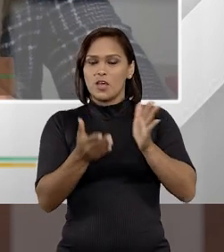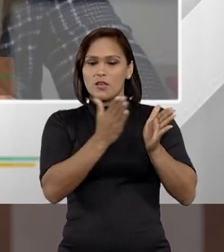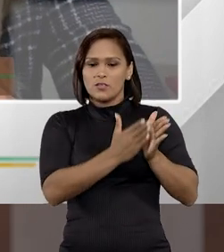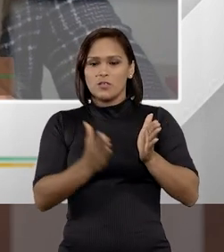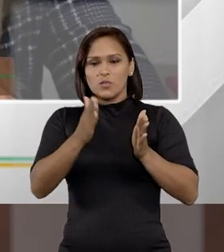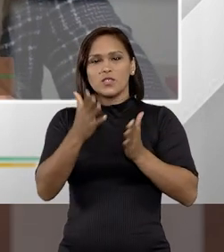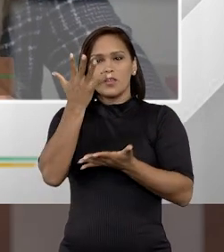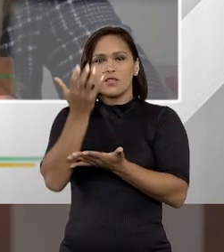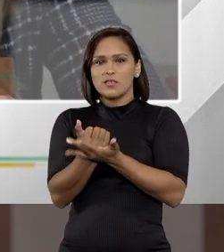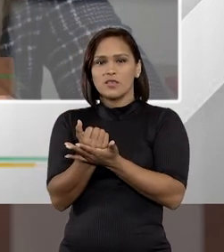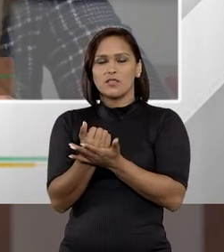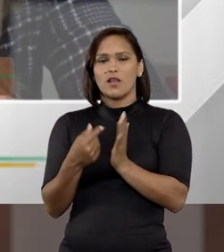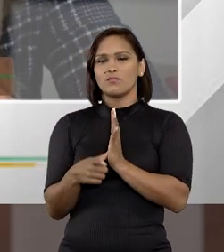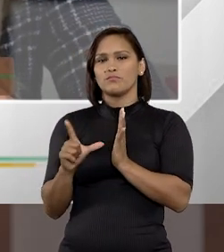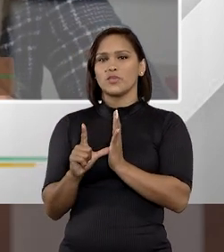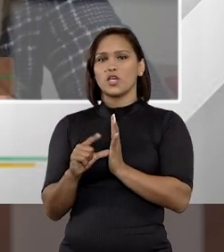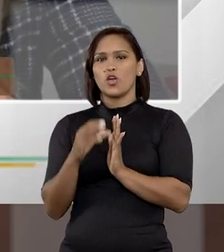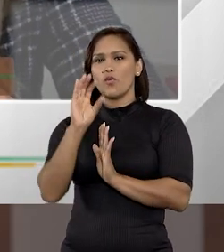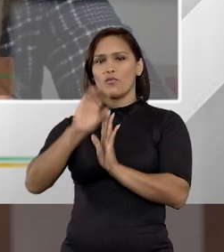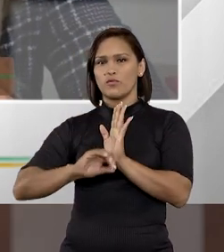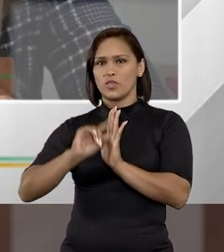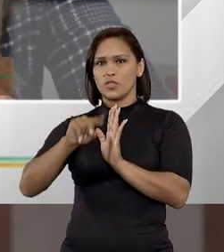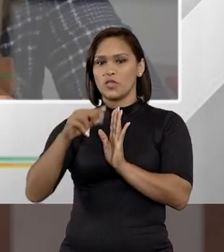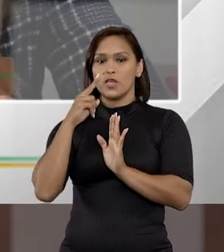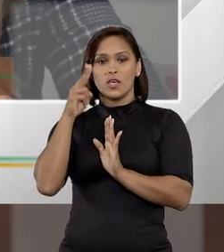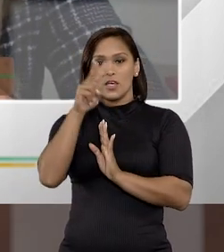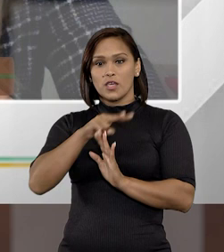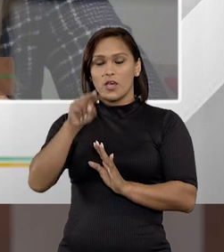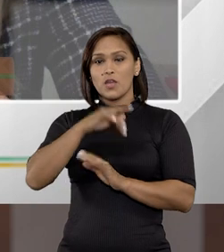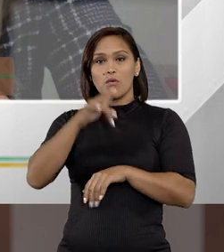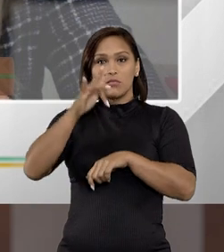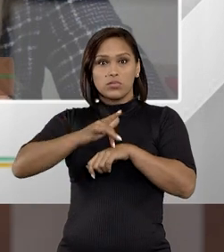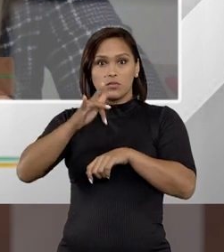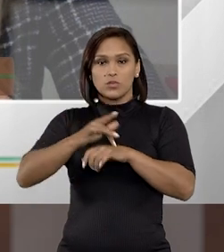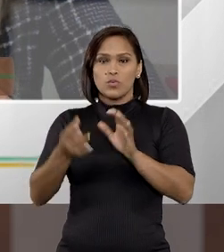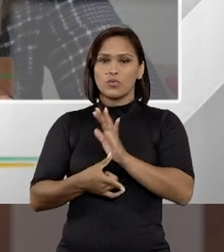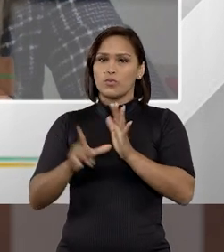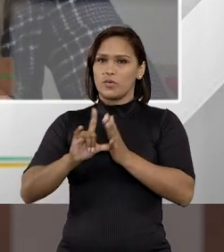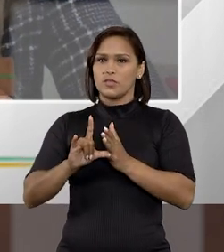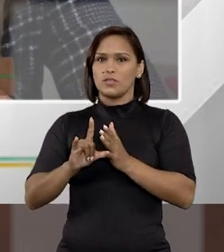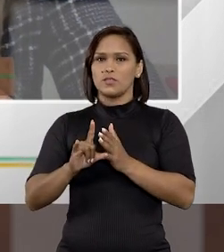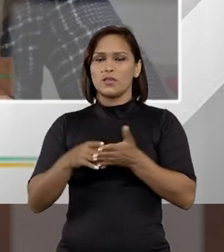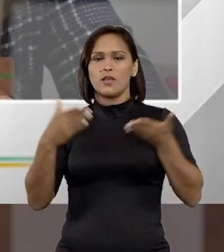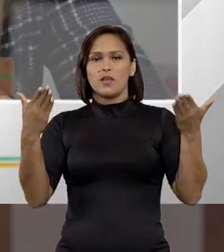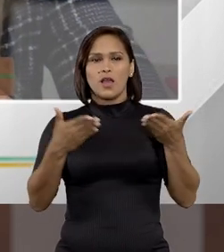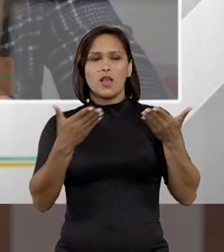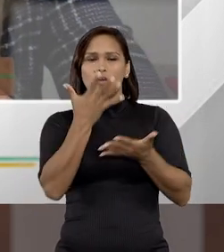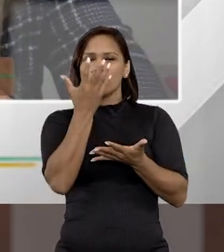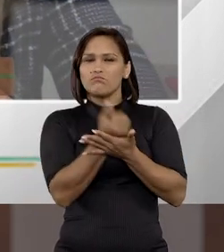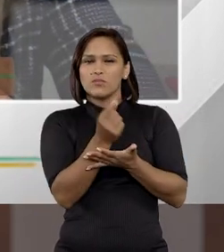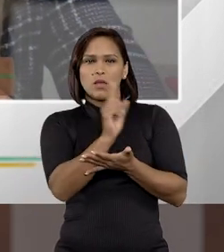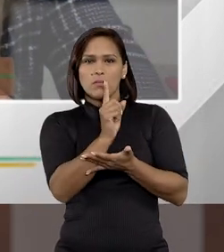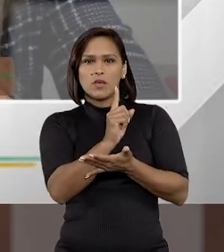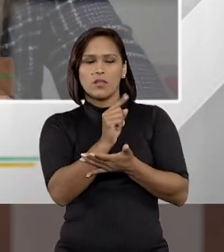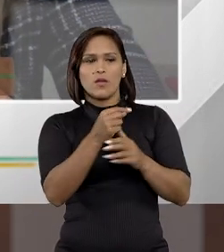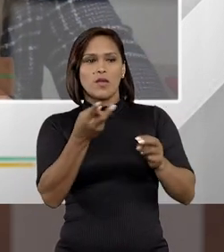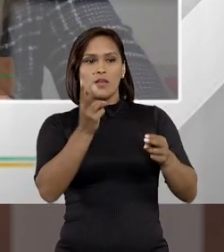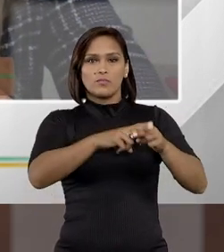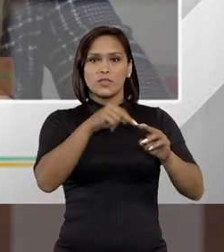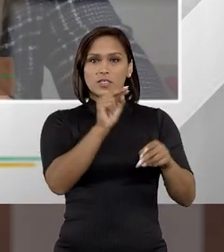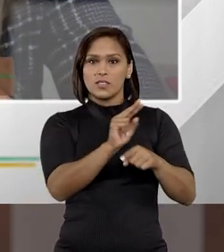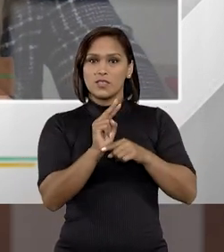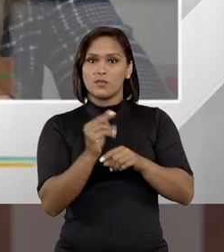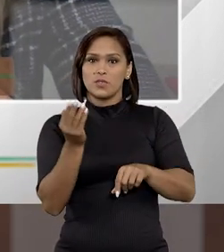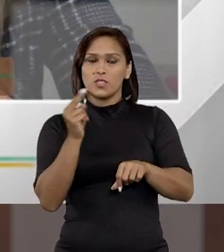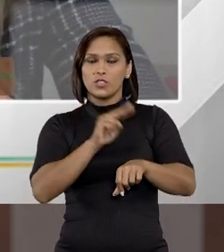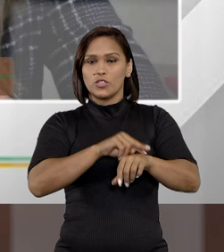passou a não se aceitar uma prisão preventiva de ofício, que na minha visão era um absurdo, sempre foi, passou-se também a não aceitar aí a prisão